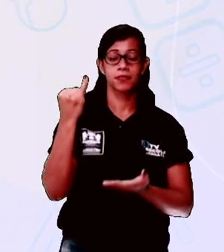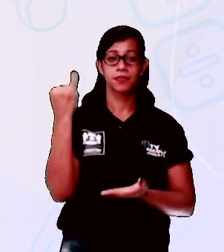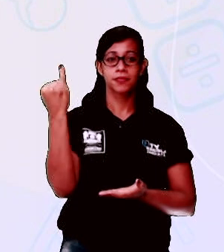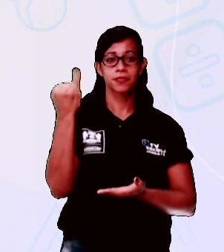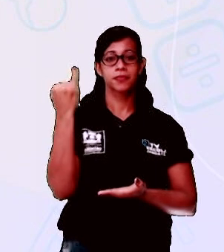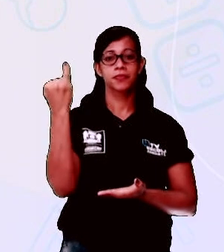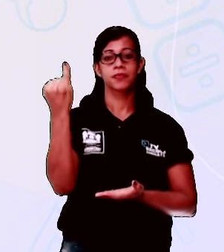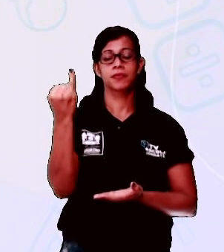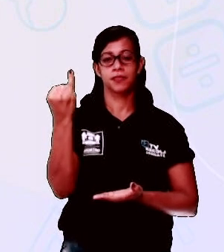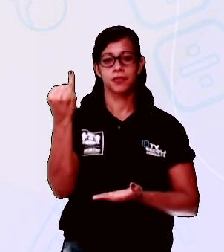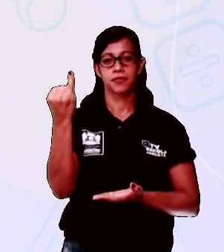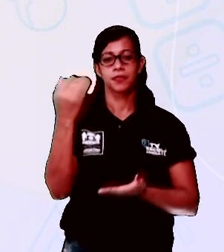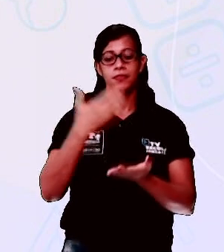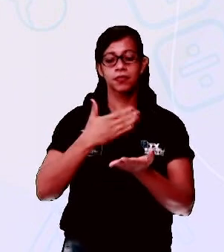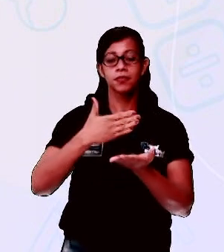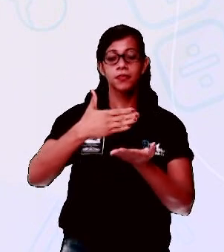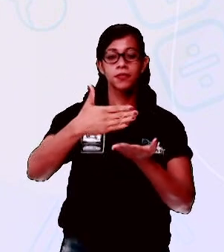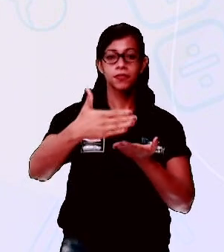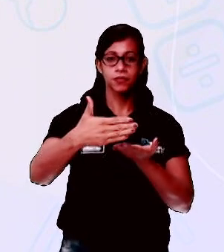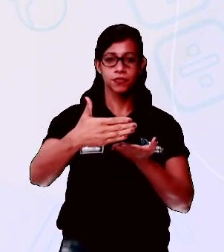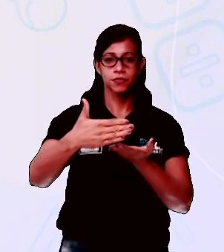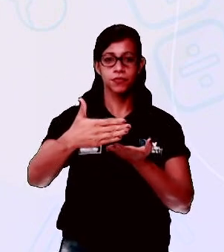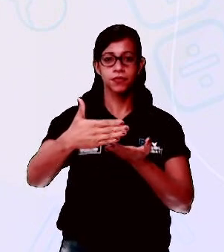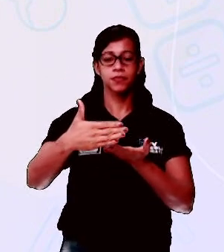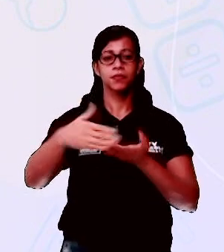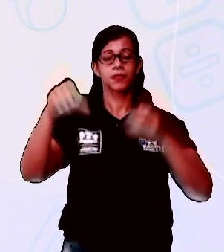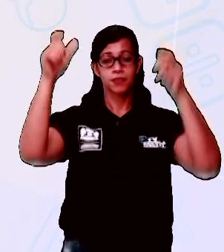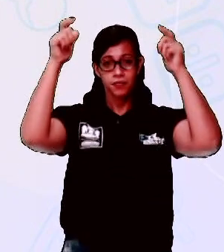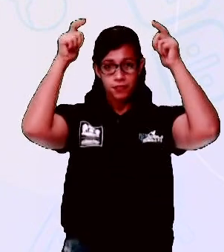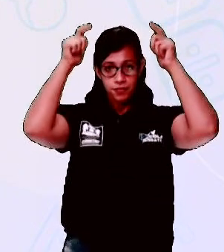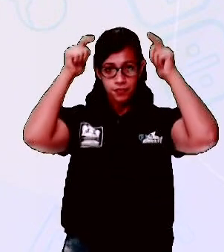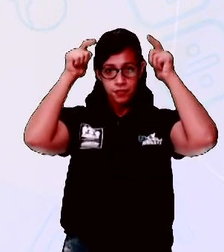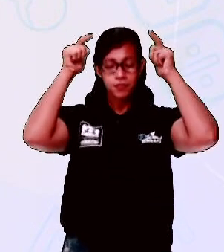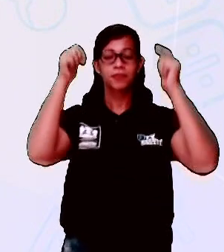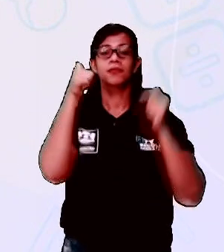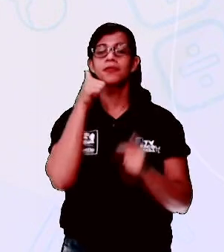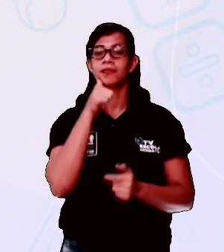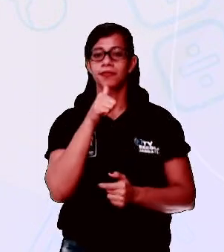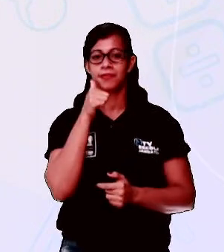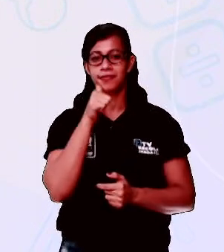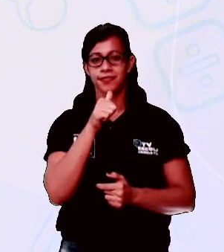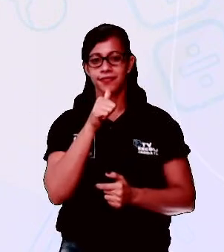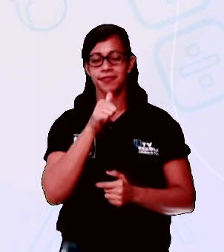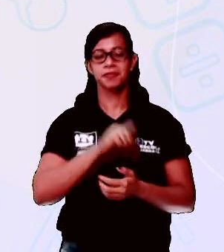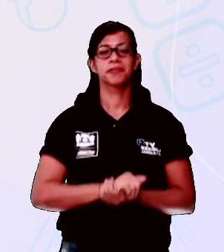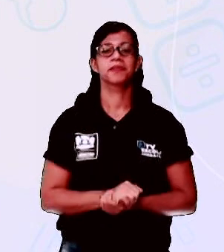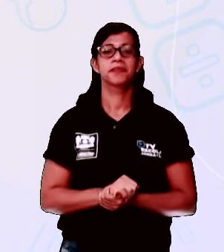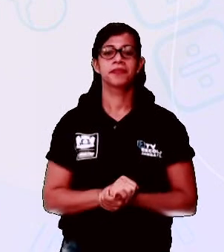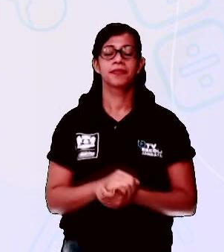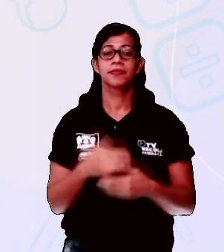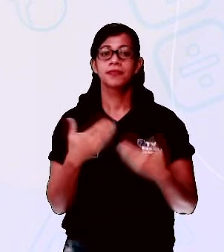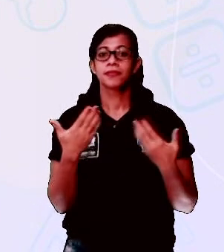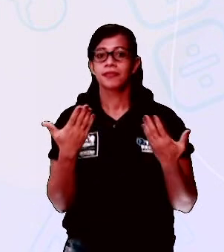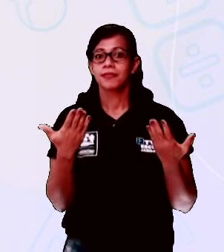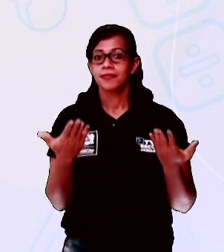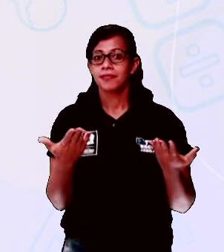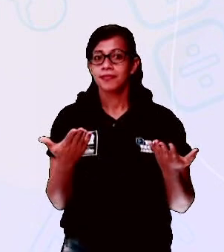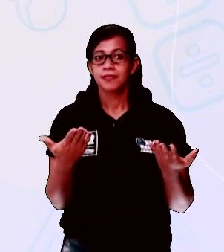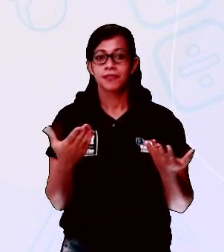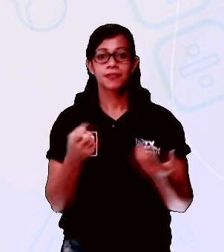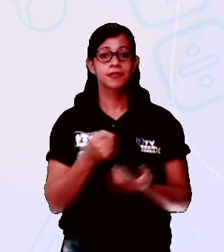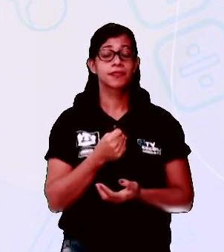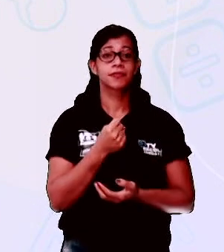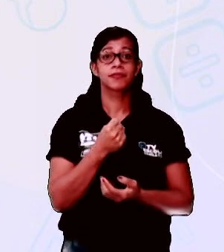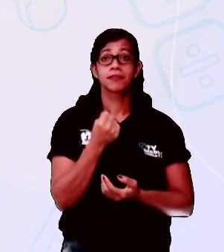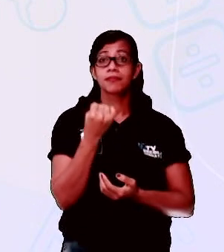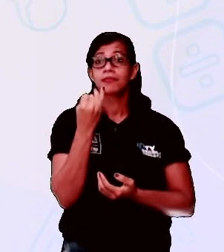no princípio principesco da princesa. Nossa, quantas palavras com